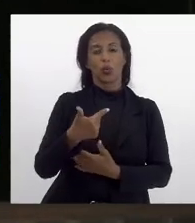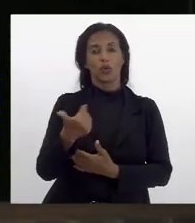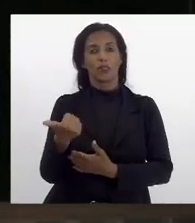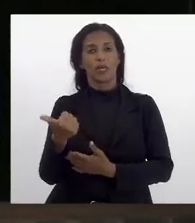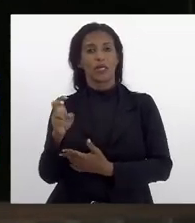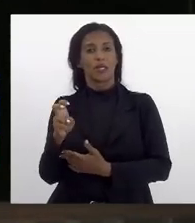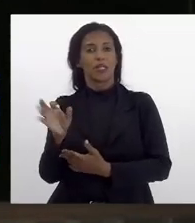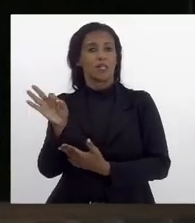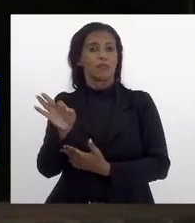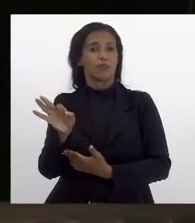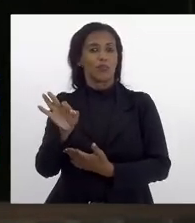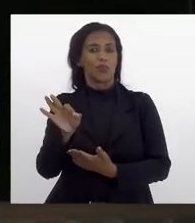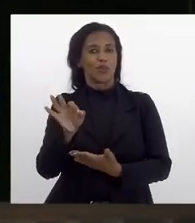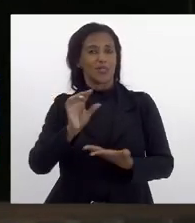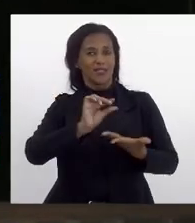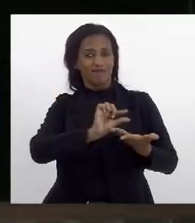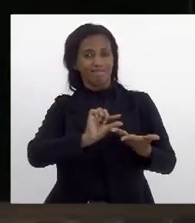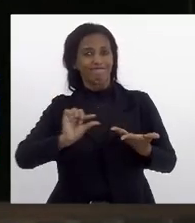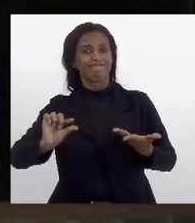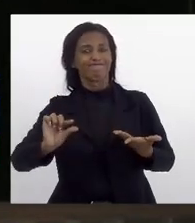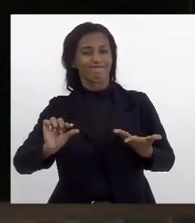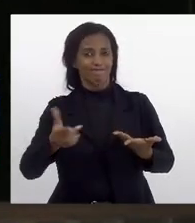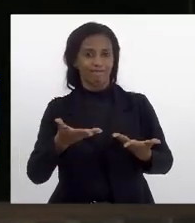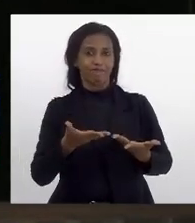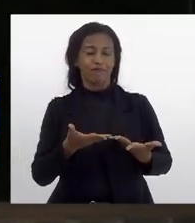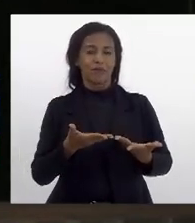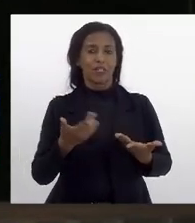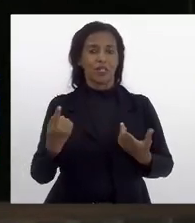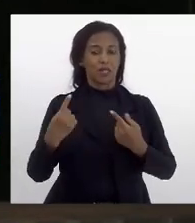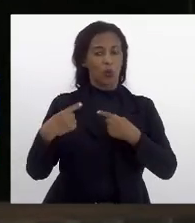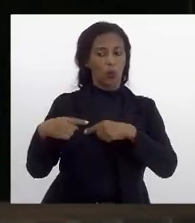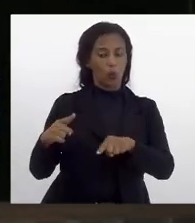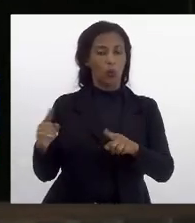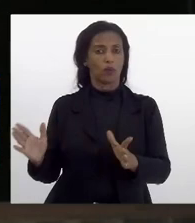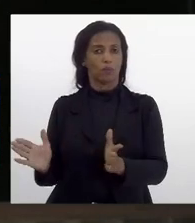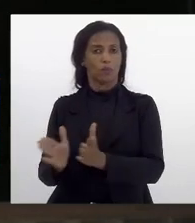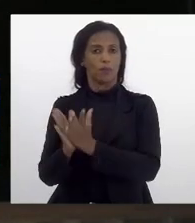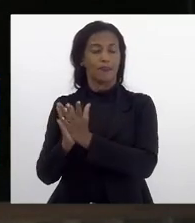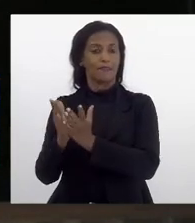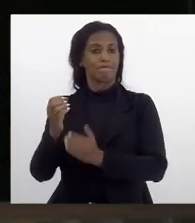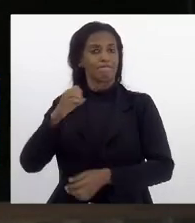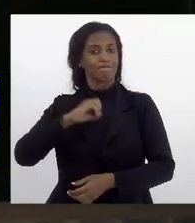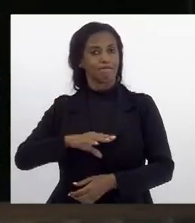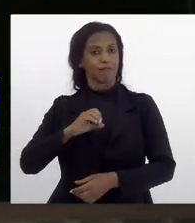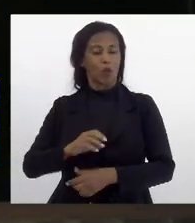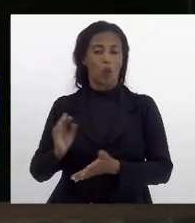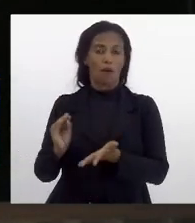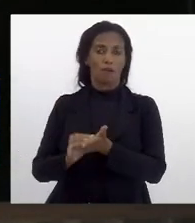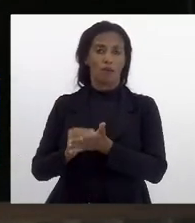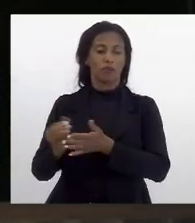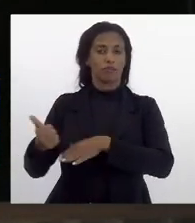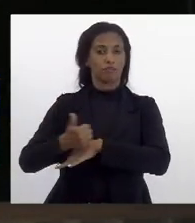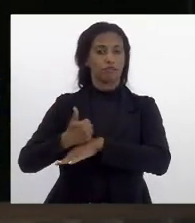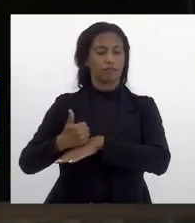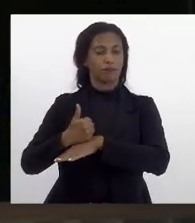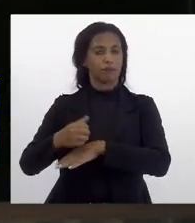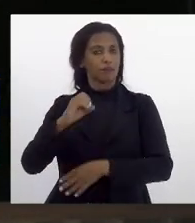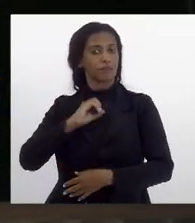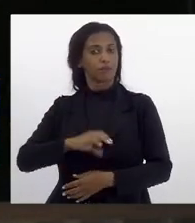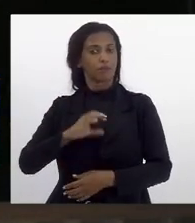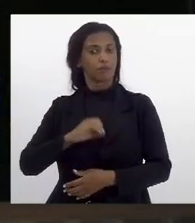% do valor da renda total então combater a pobreza menstrual ou a indignidade menstrual